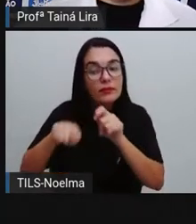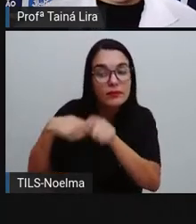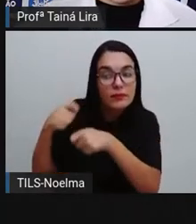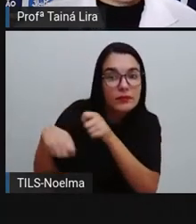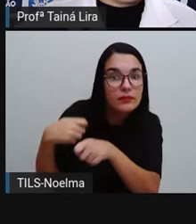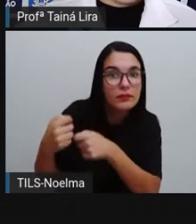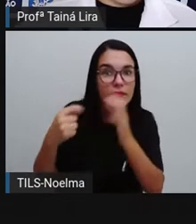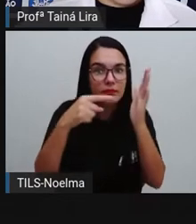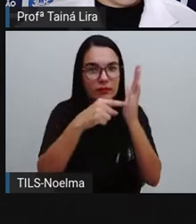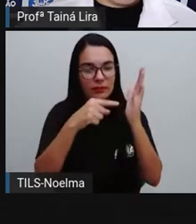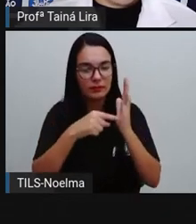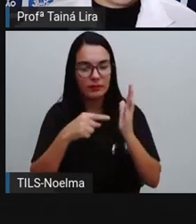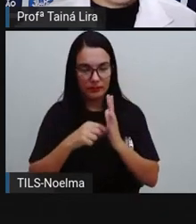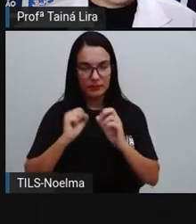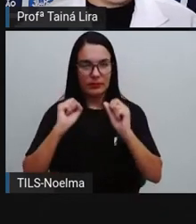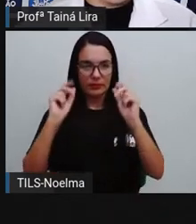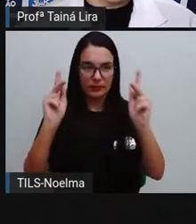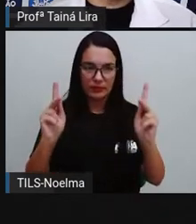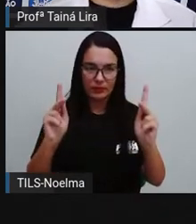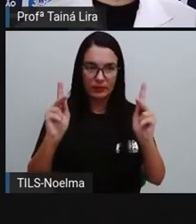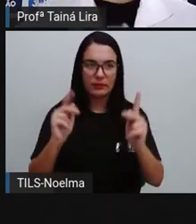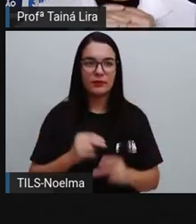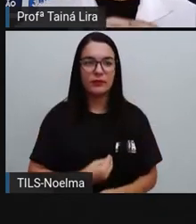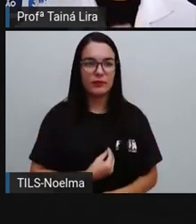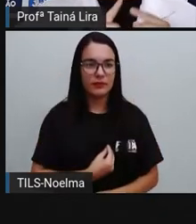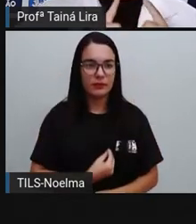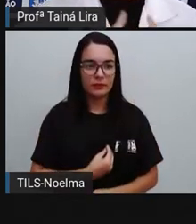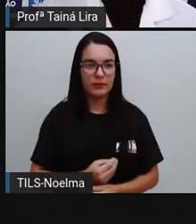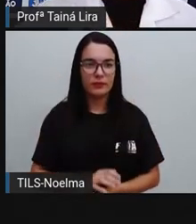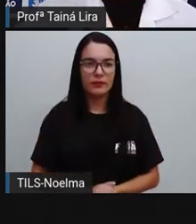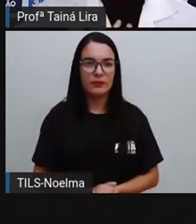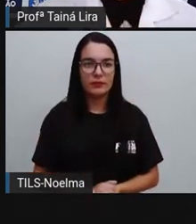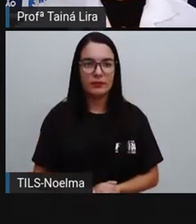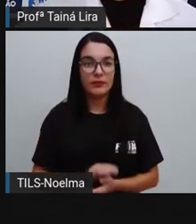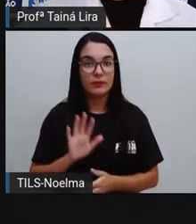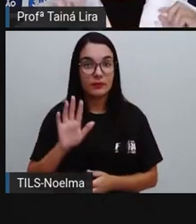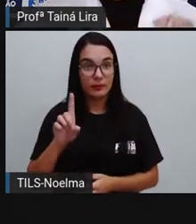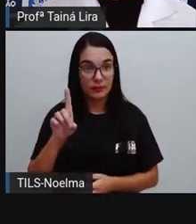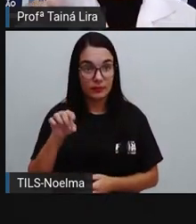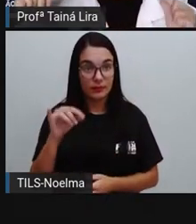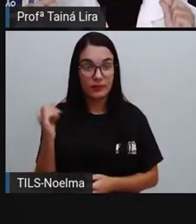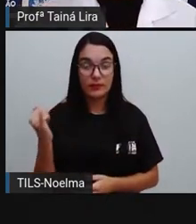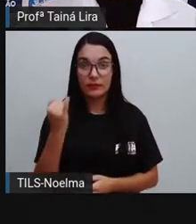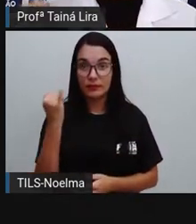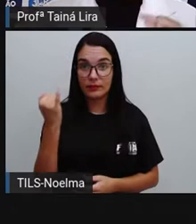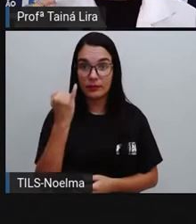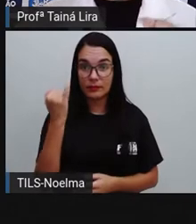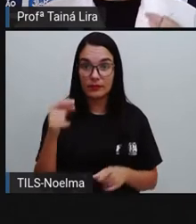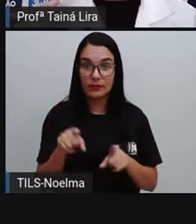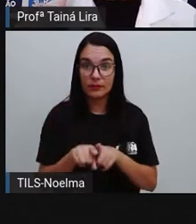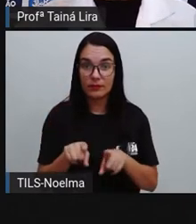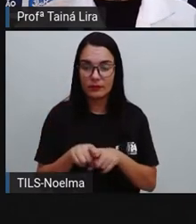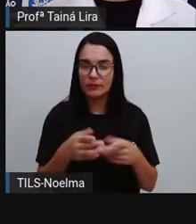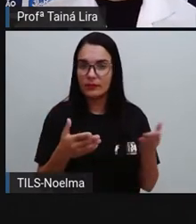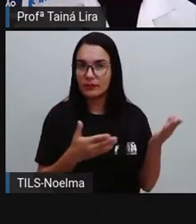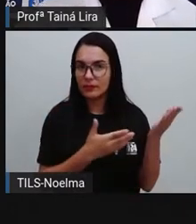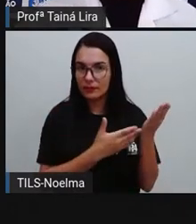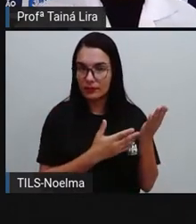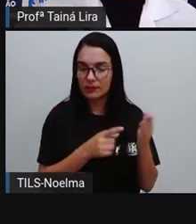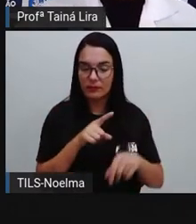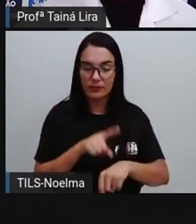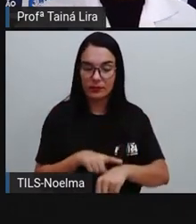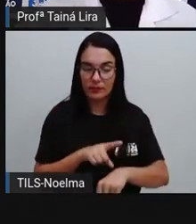nessas histórias em quadrinhos, tá bom? É importante também, nesse momento, que o segundo ano